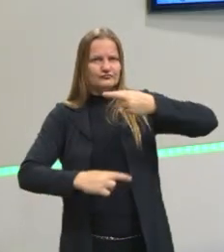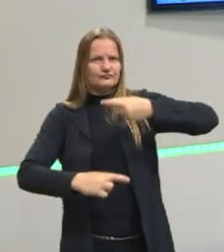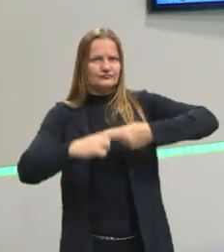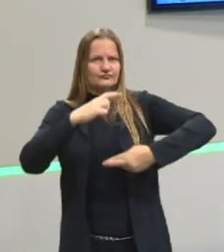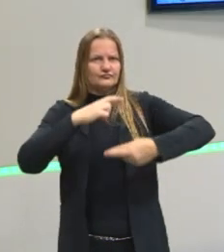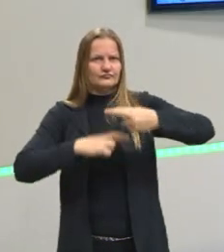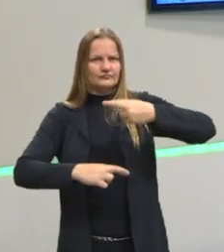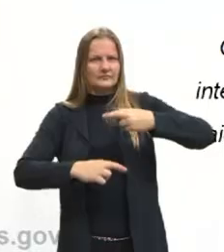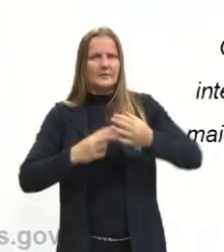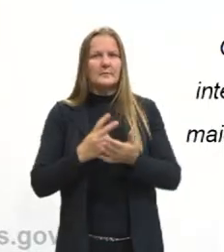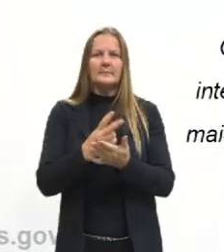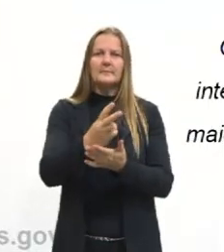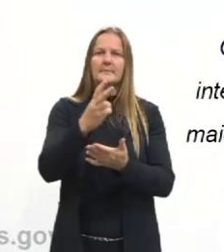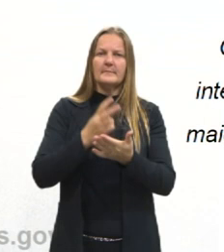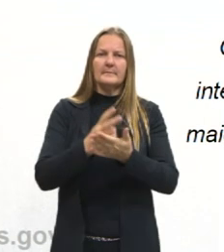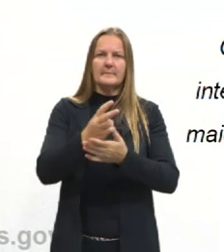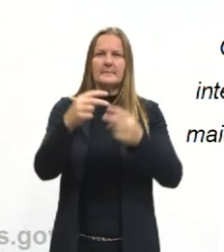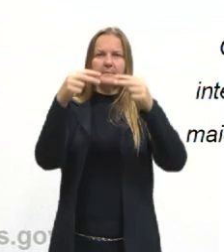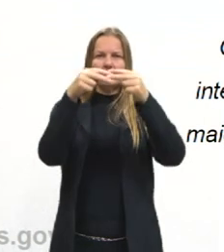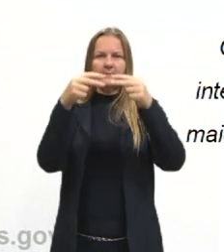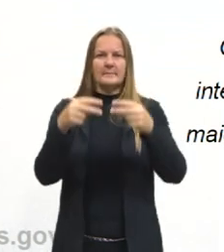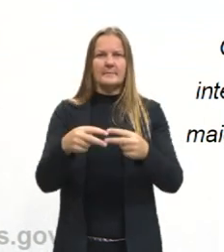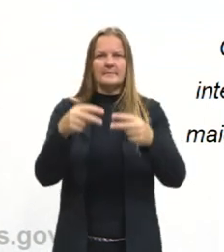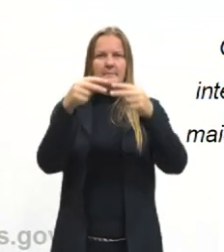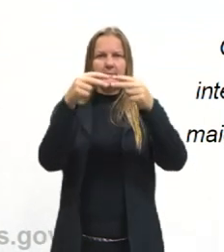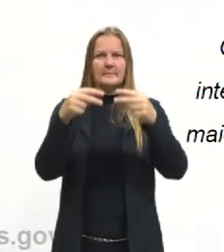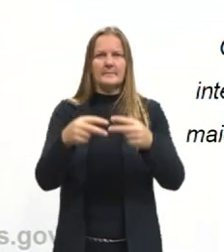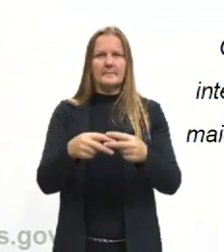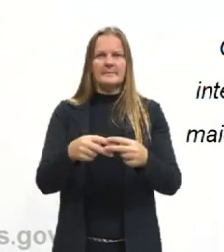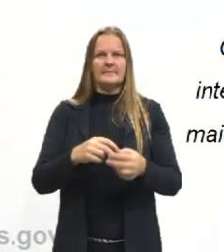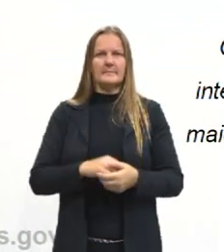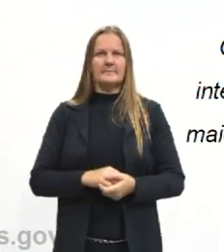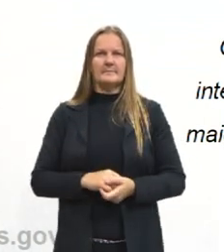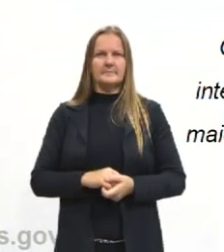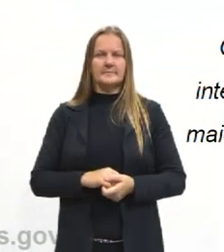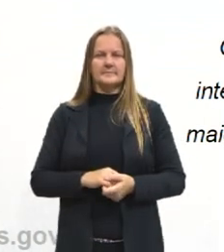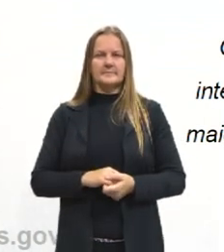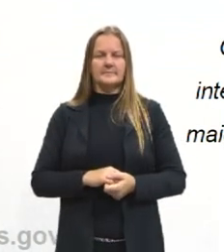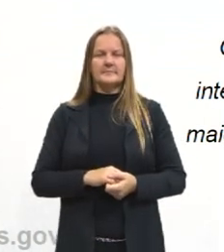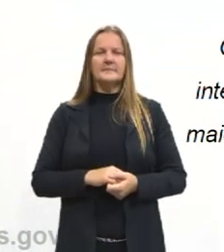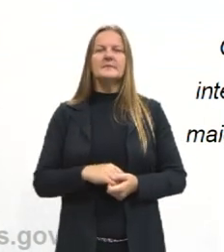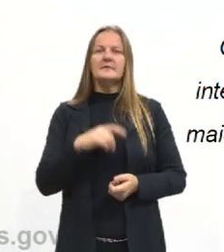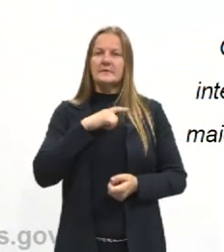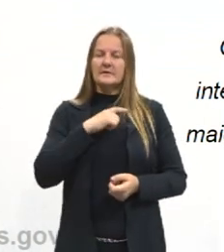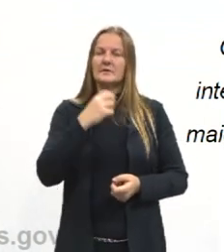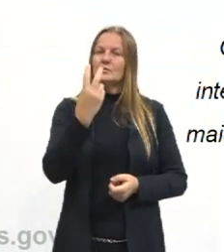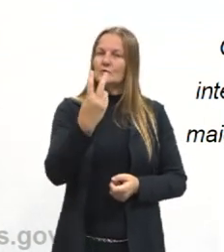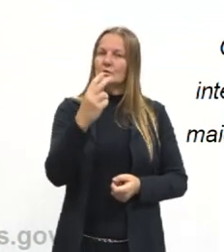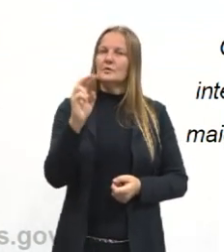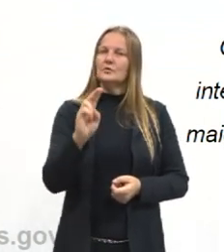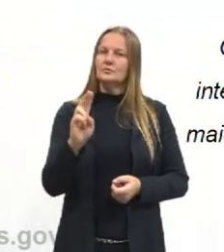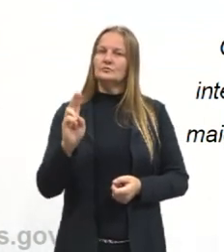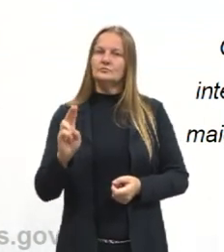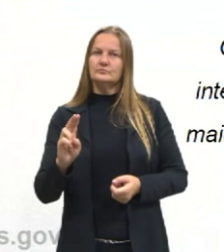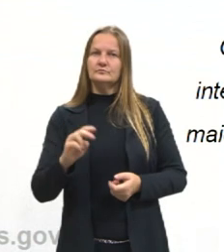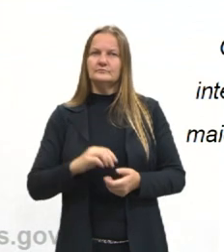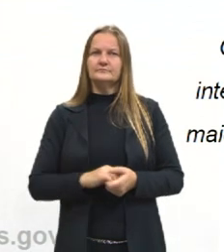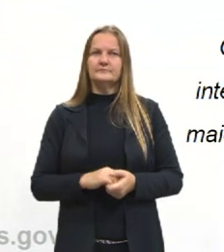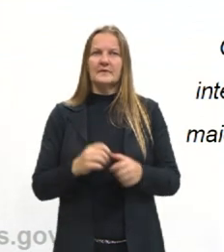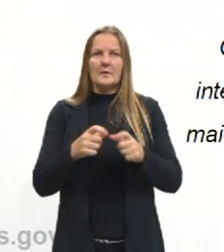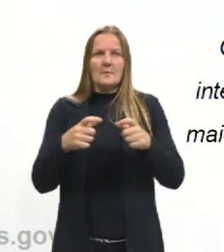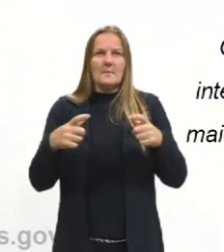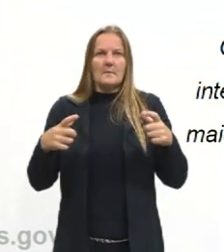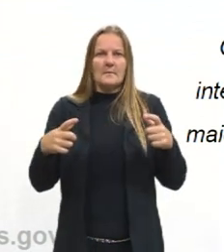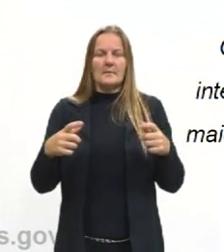dipolo permanente ou dipolo-dipolo, tanto faz, traz essas duas nomenclaturas, é de maior